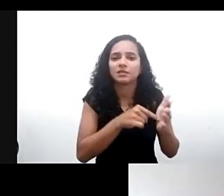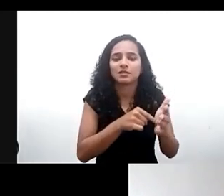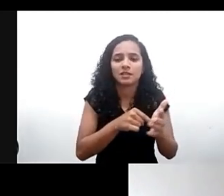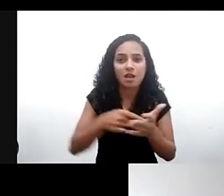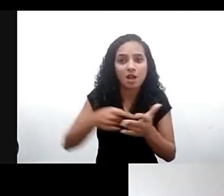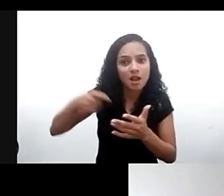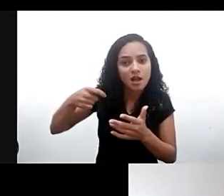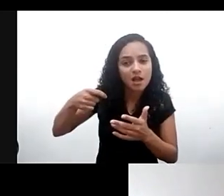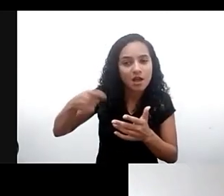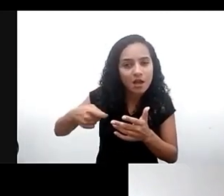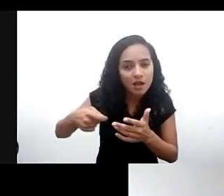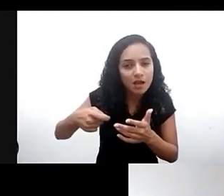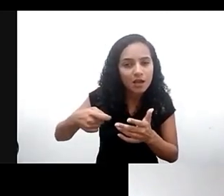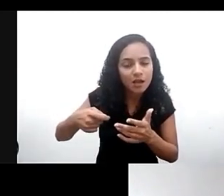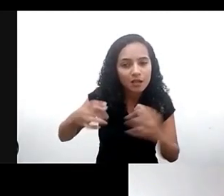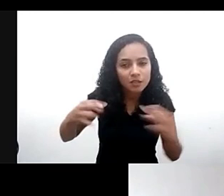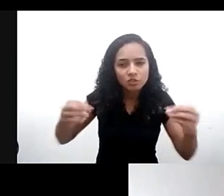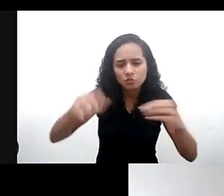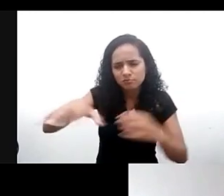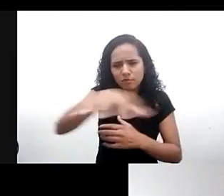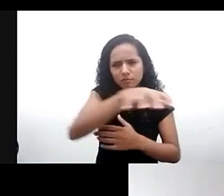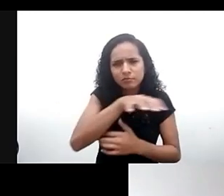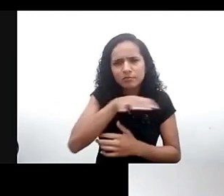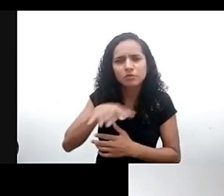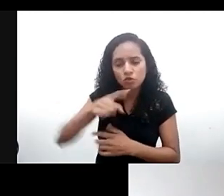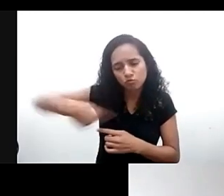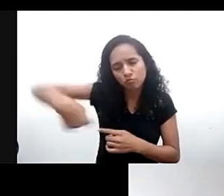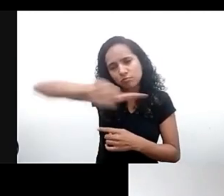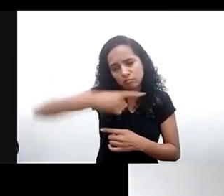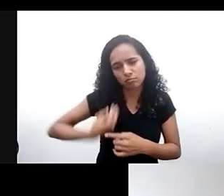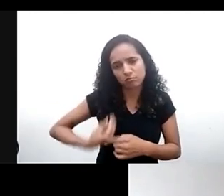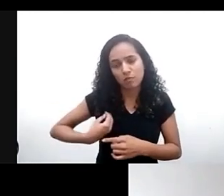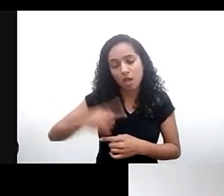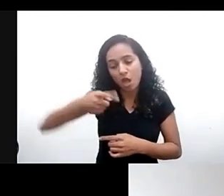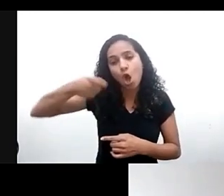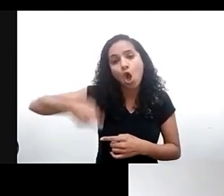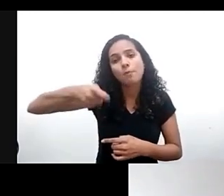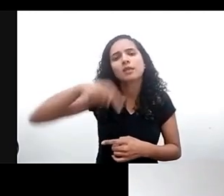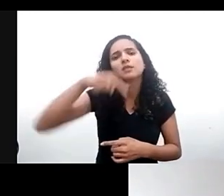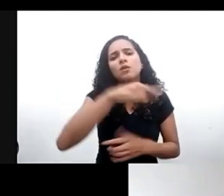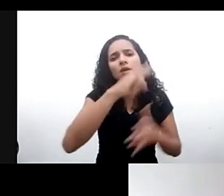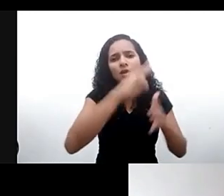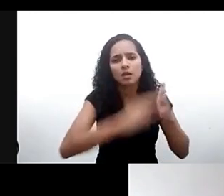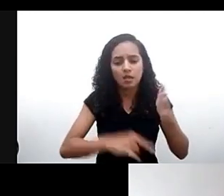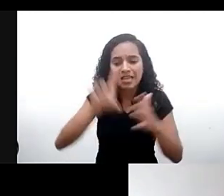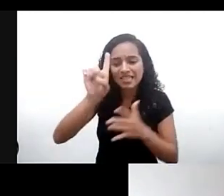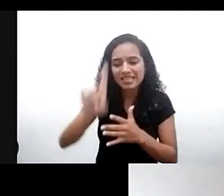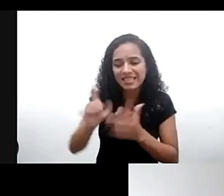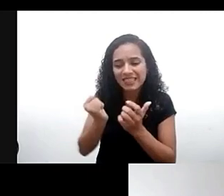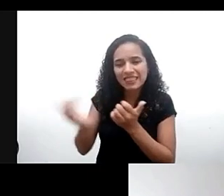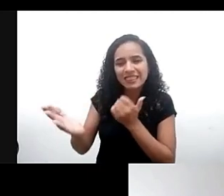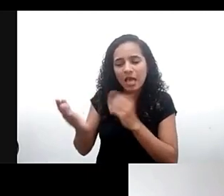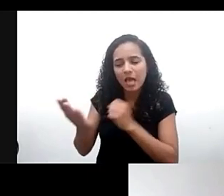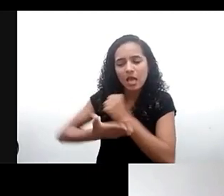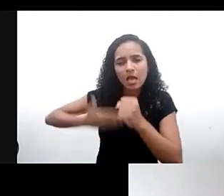eu diria em todos os setores dos quais fazemos parte com essa obrigação de implementar os direitos fundamentais e ampliar